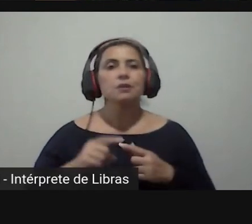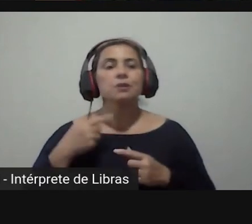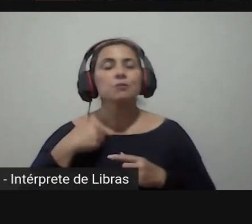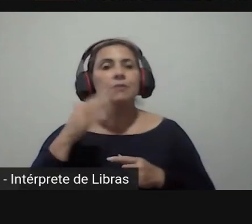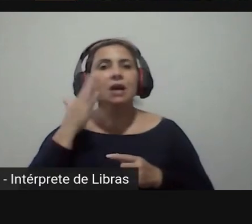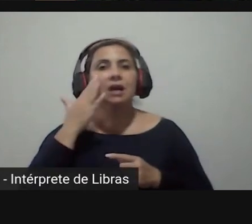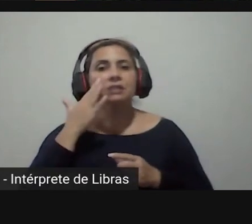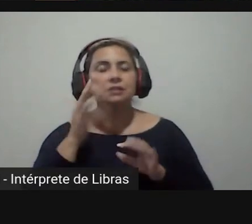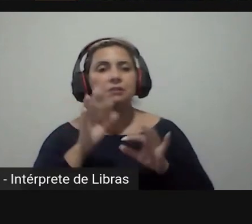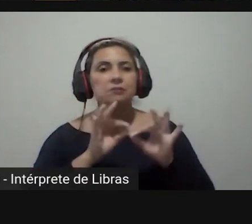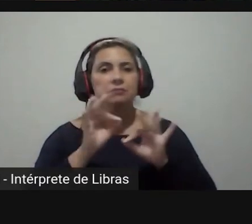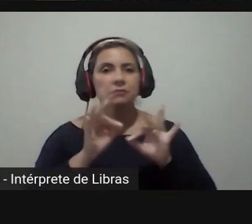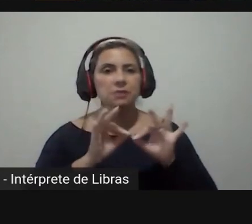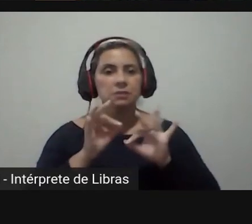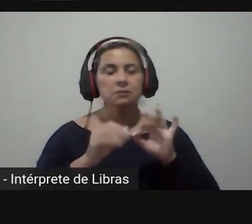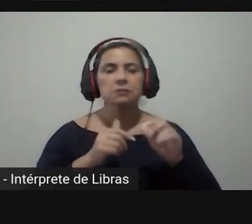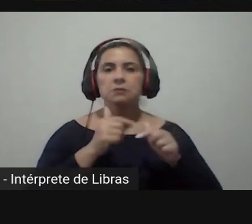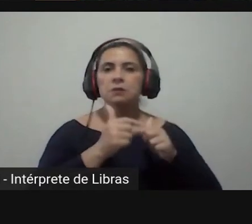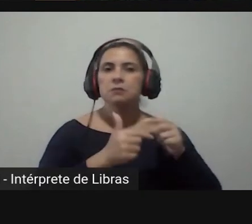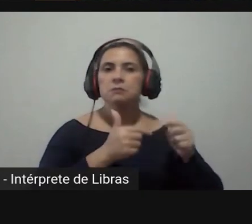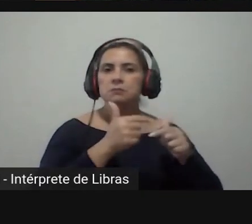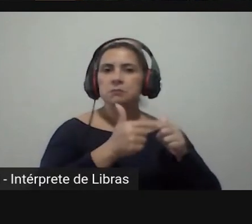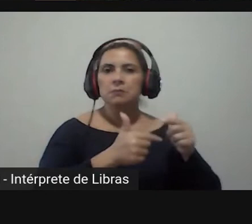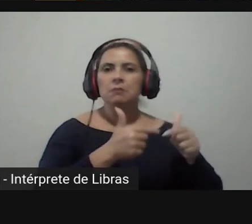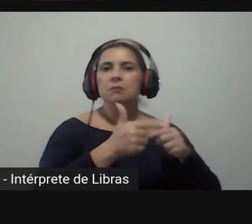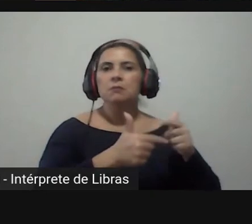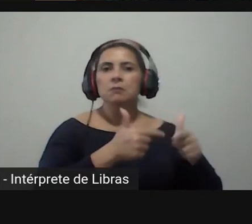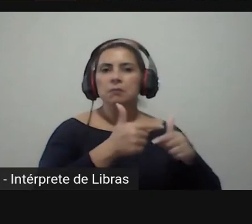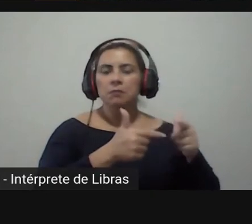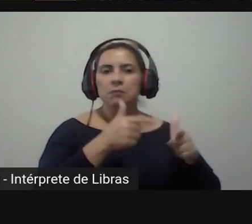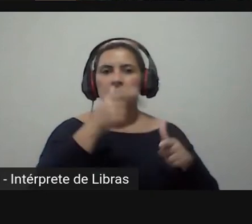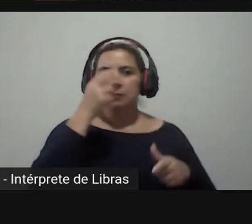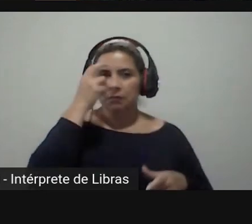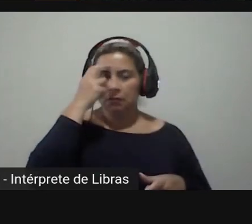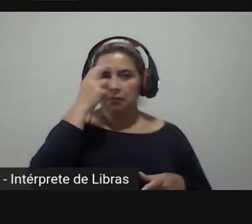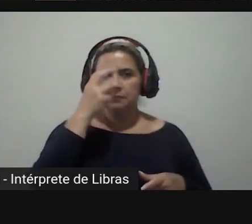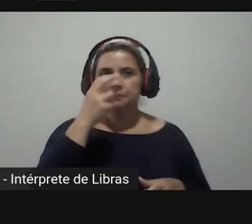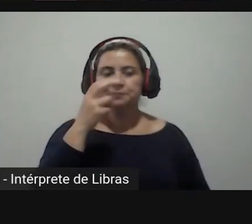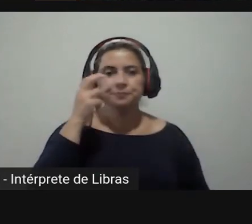organização dos nossos trabalhos com inteligência artificial